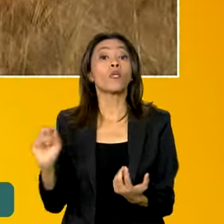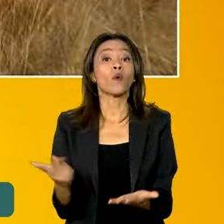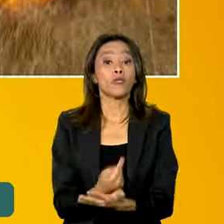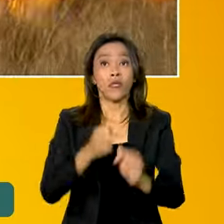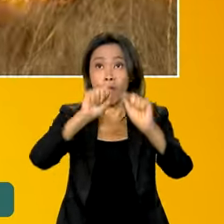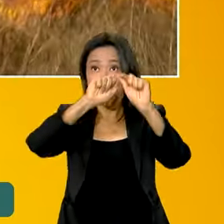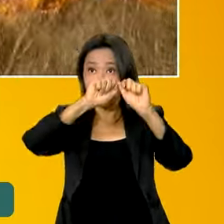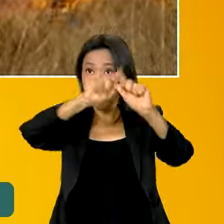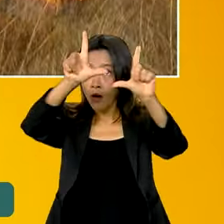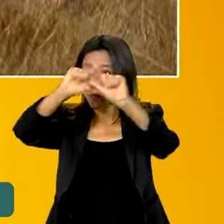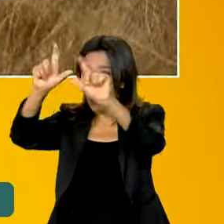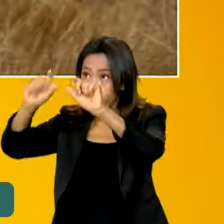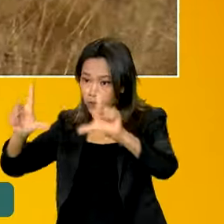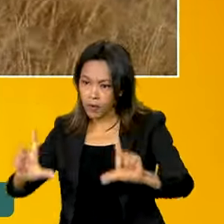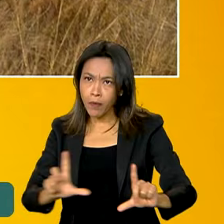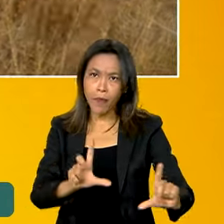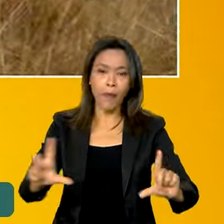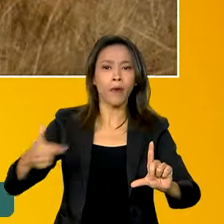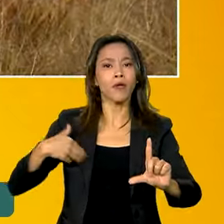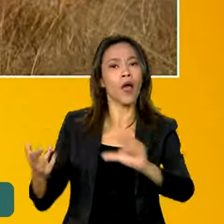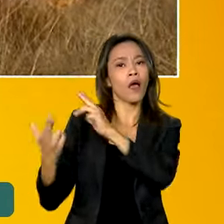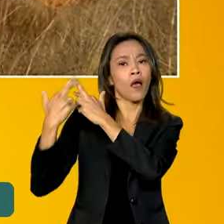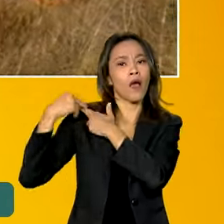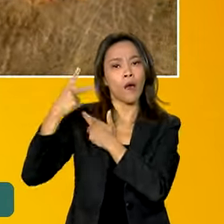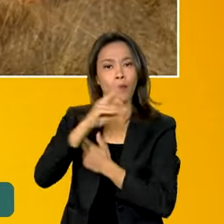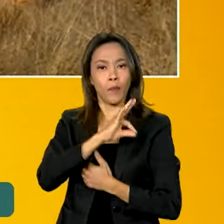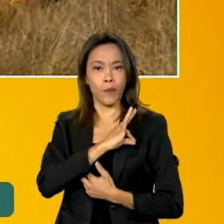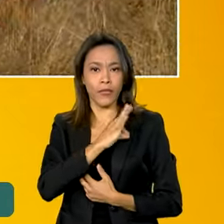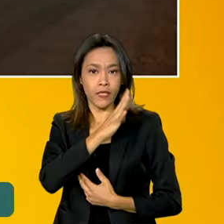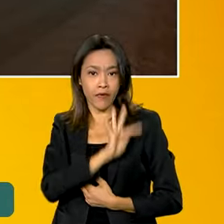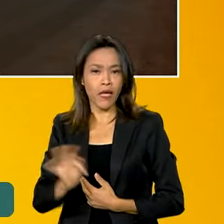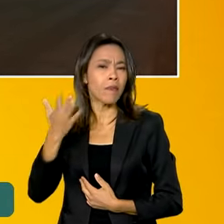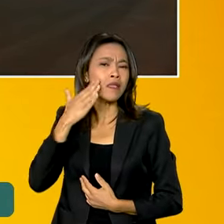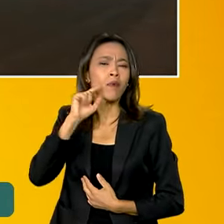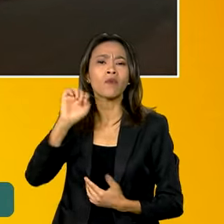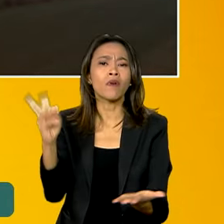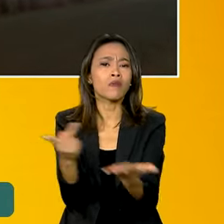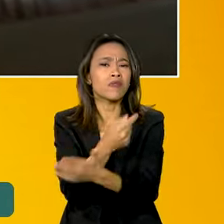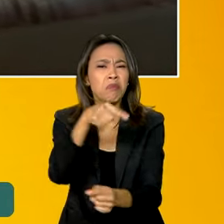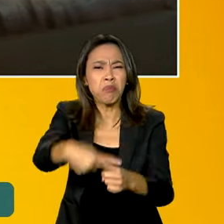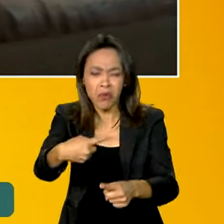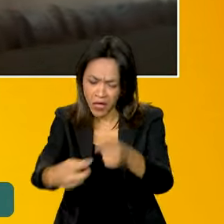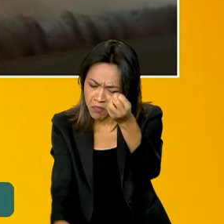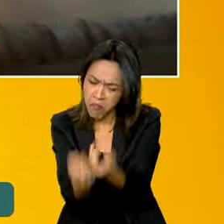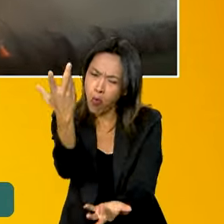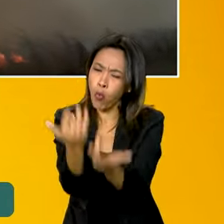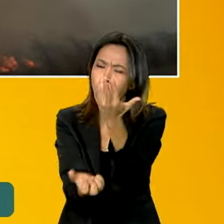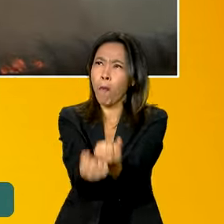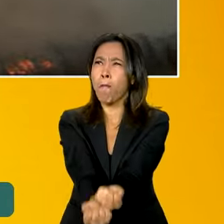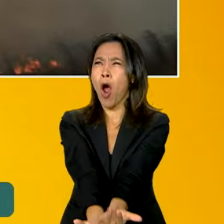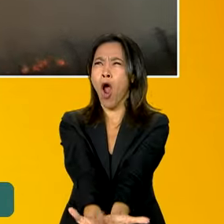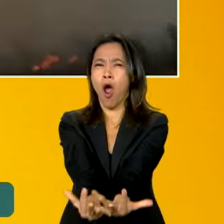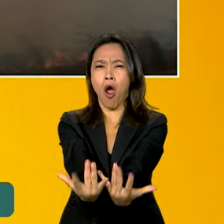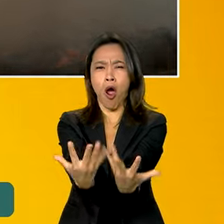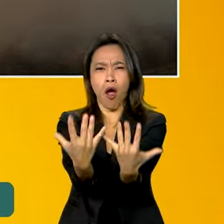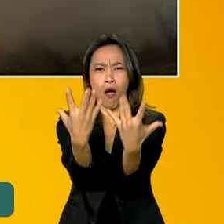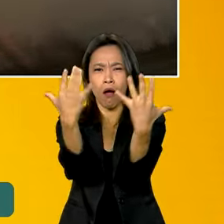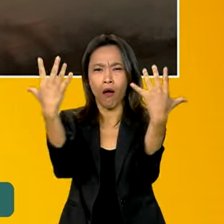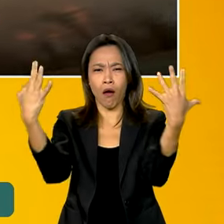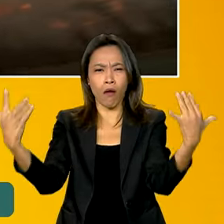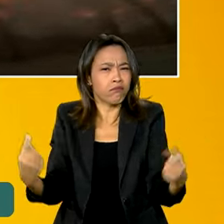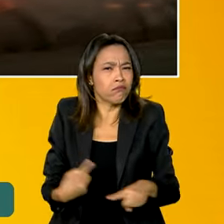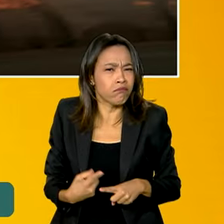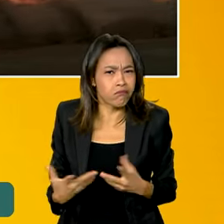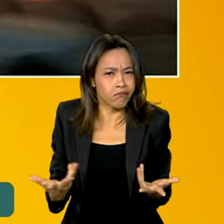instalada pela Polícia Federal para investigar a origem do fogo que devasta o bioma. O combate aos incêndios no